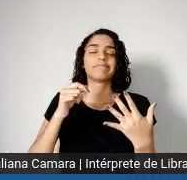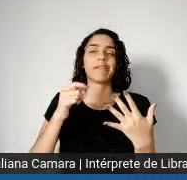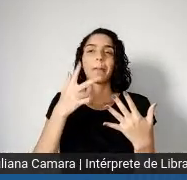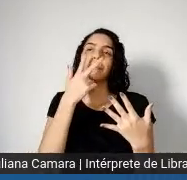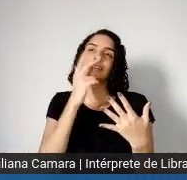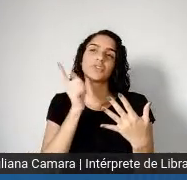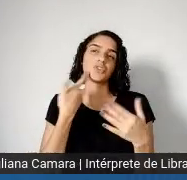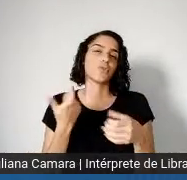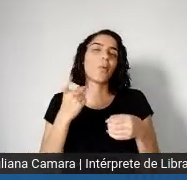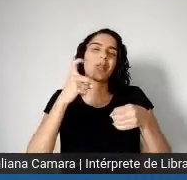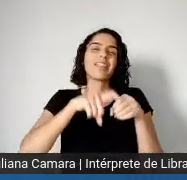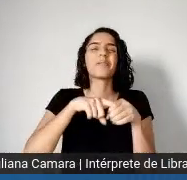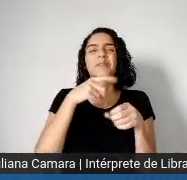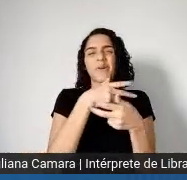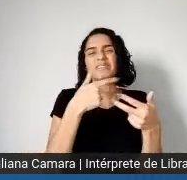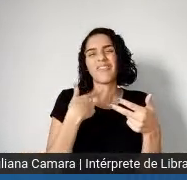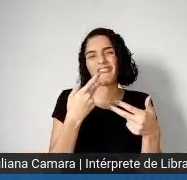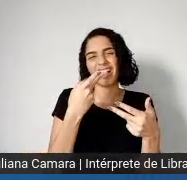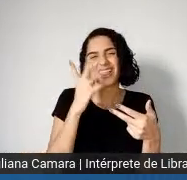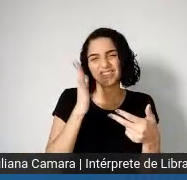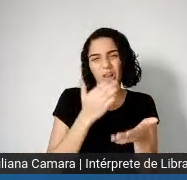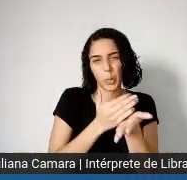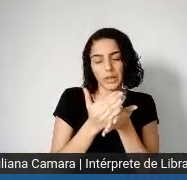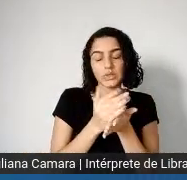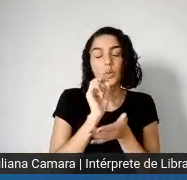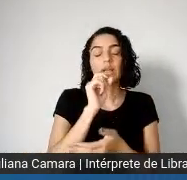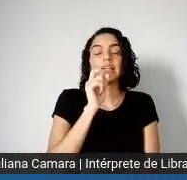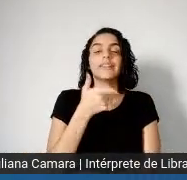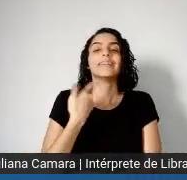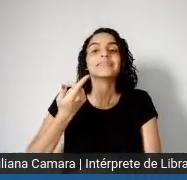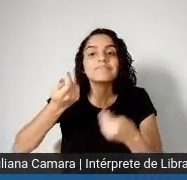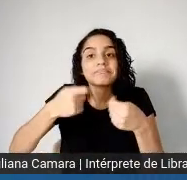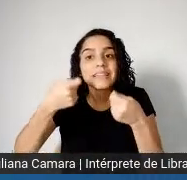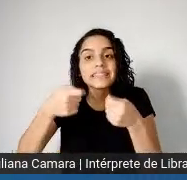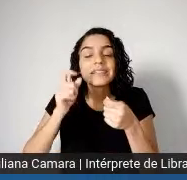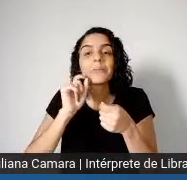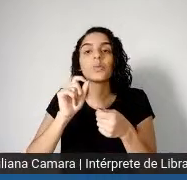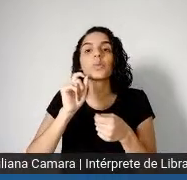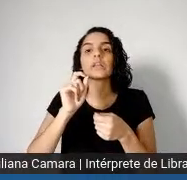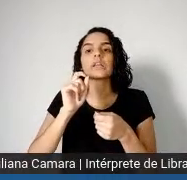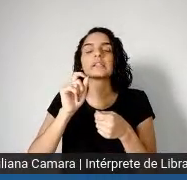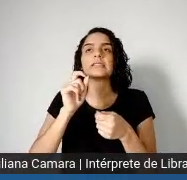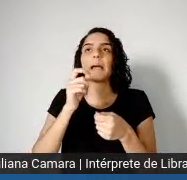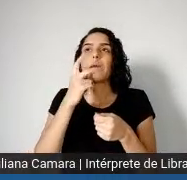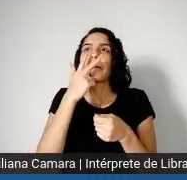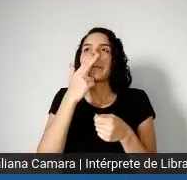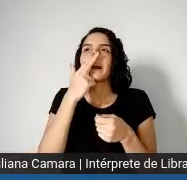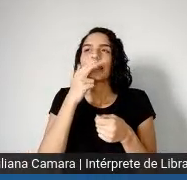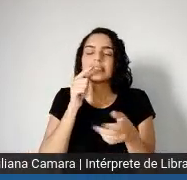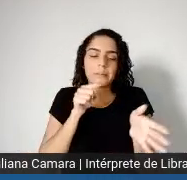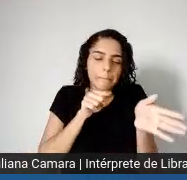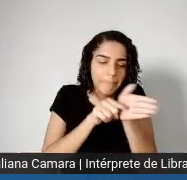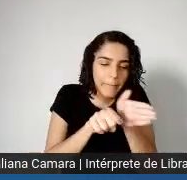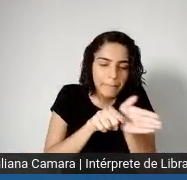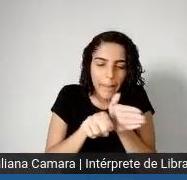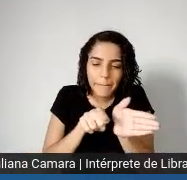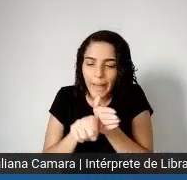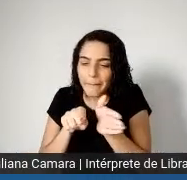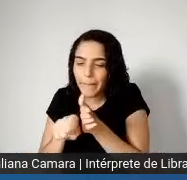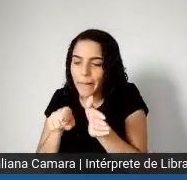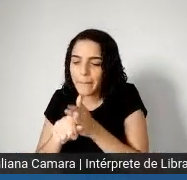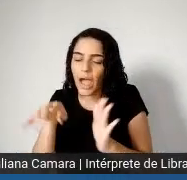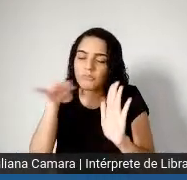de que deve ser colocado, né, deve ser enquadrado e investigado como os fenômenos